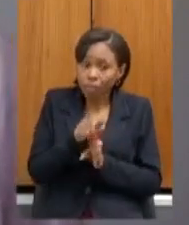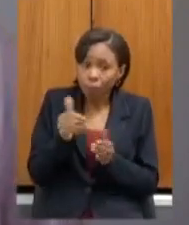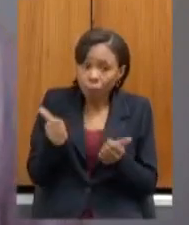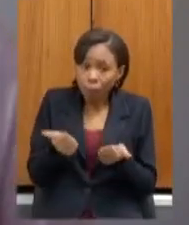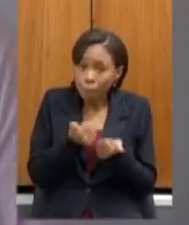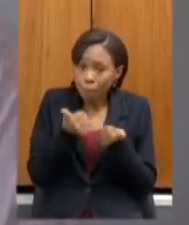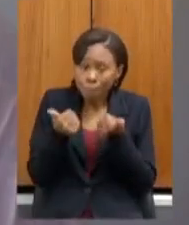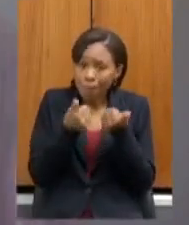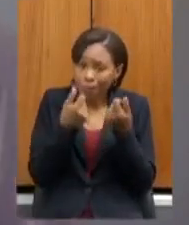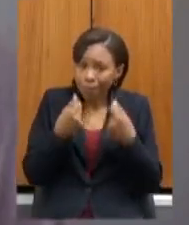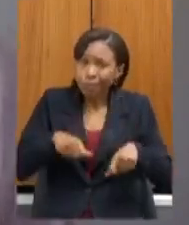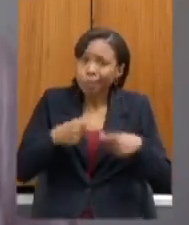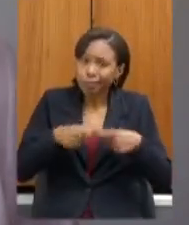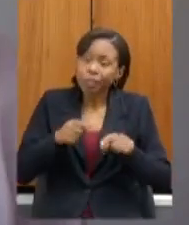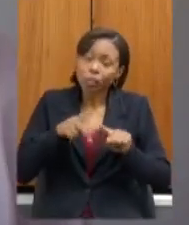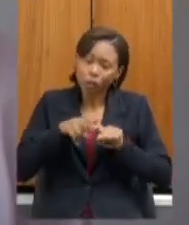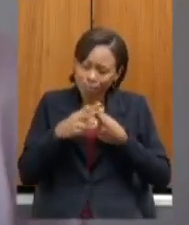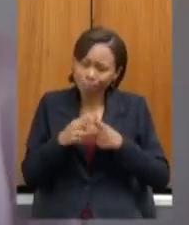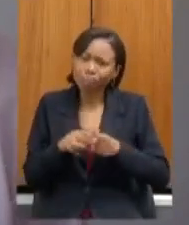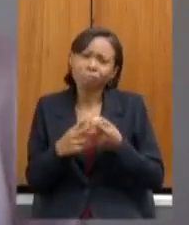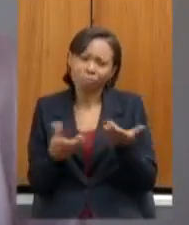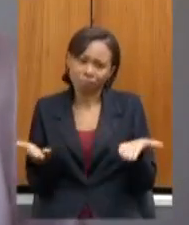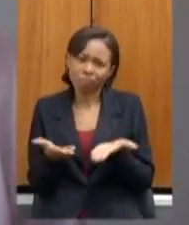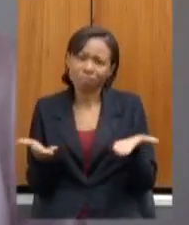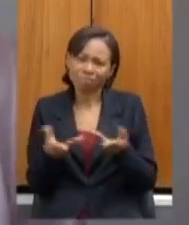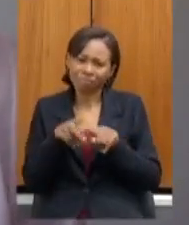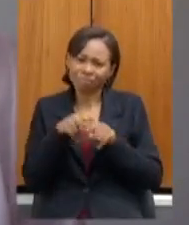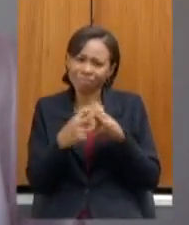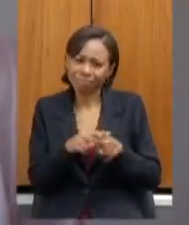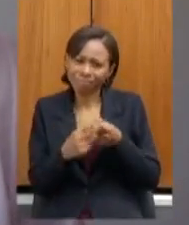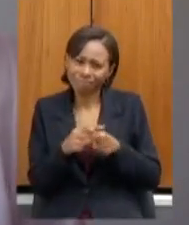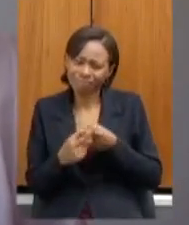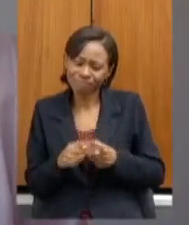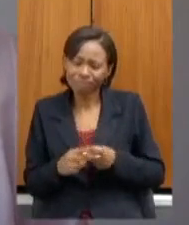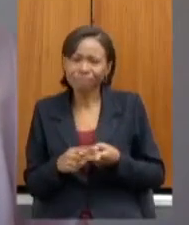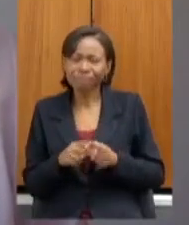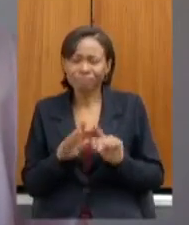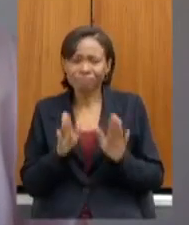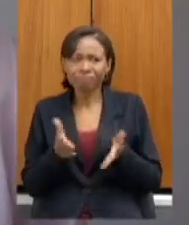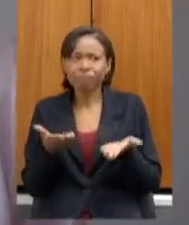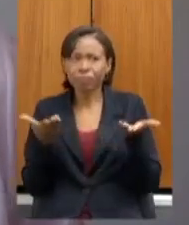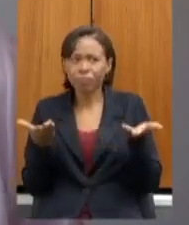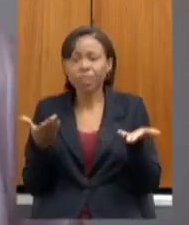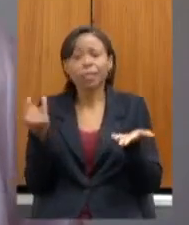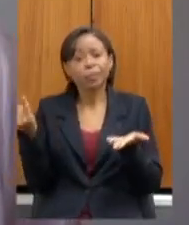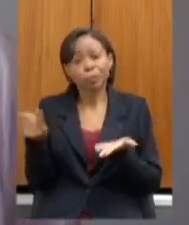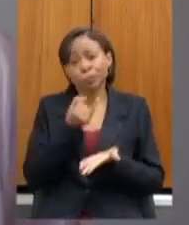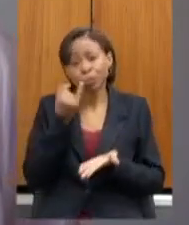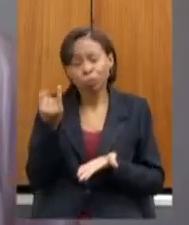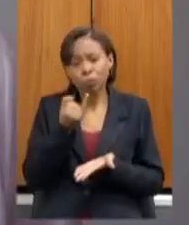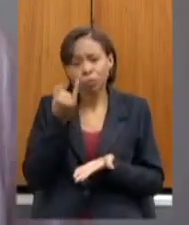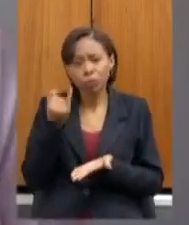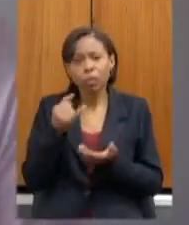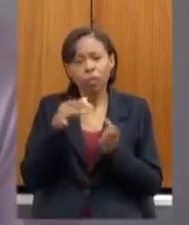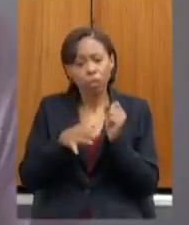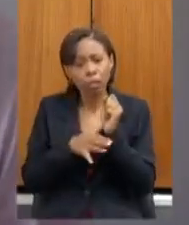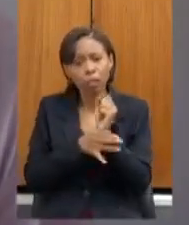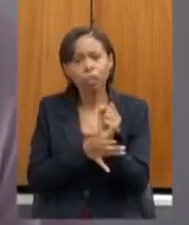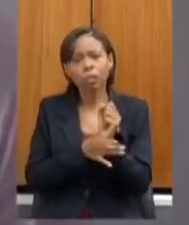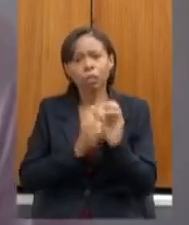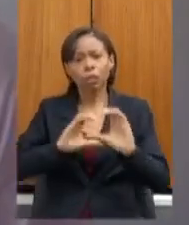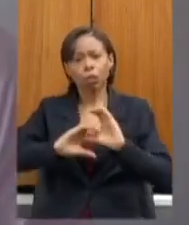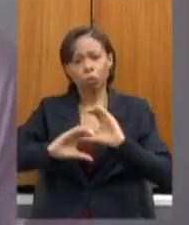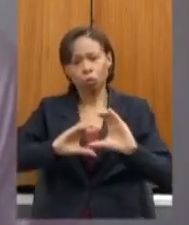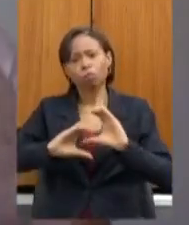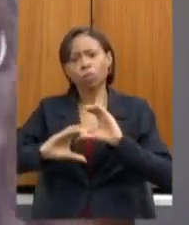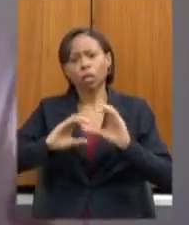corrigindo isso já corrigimos e é muito importante garantir uma boa comunicação nesse